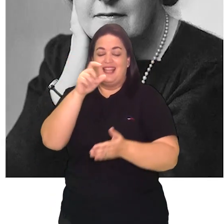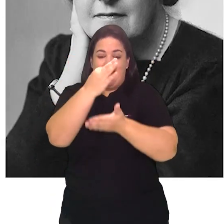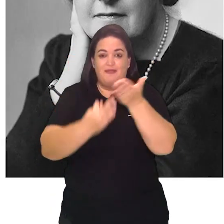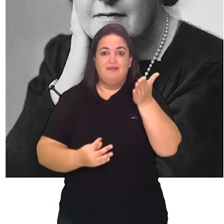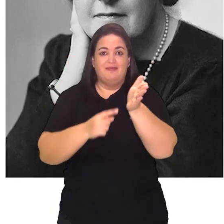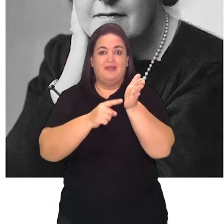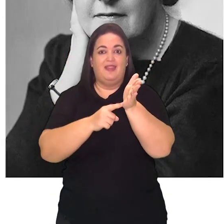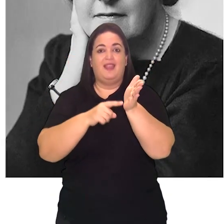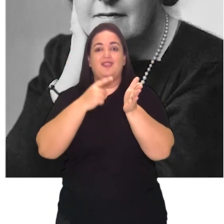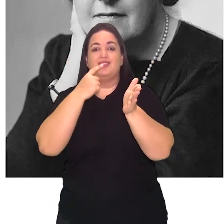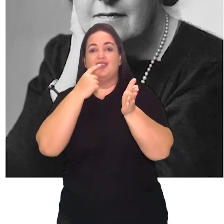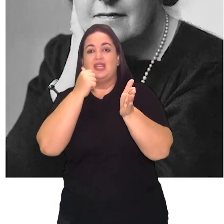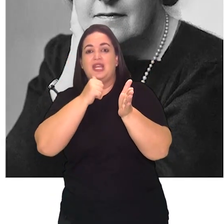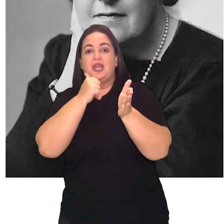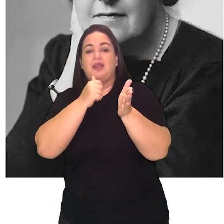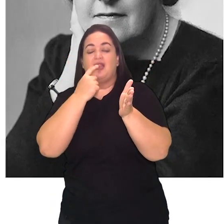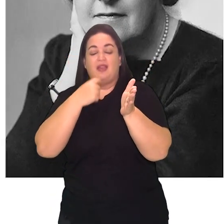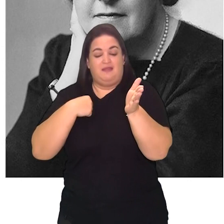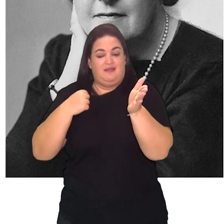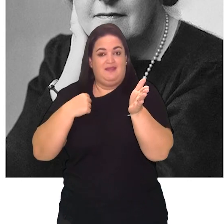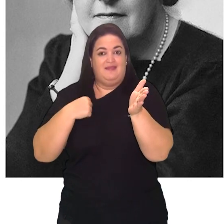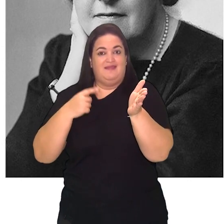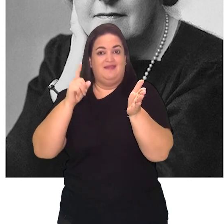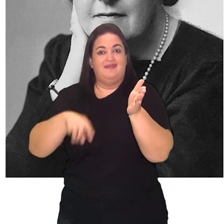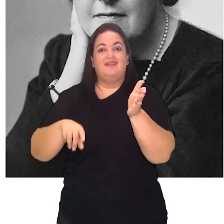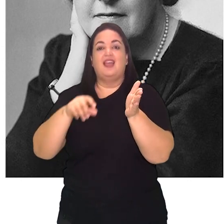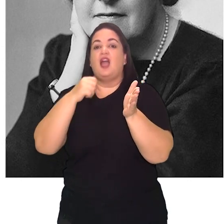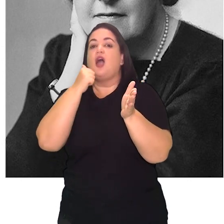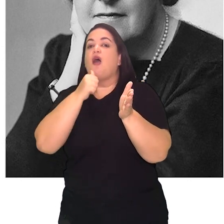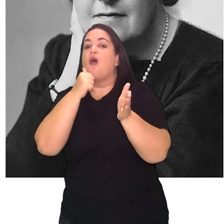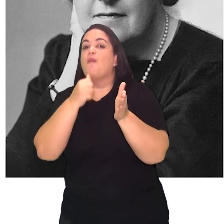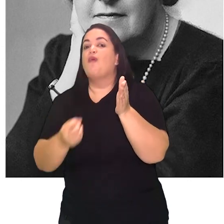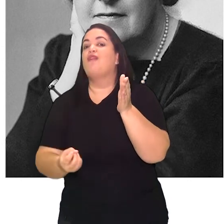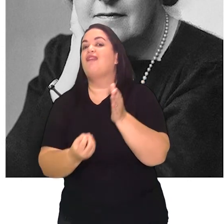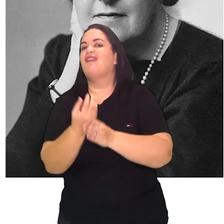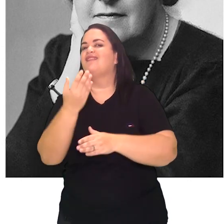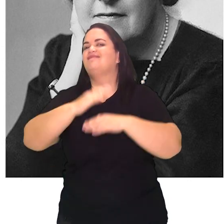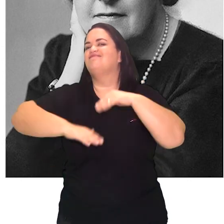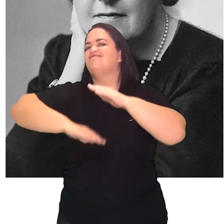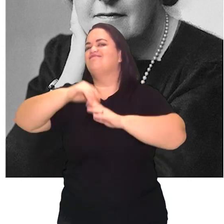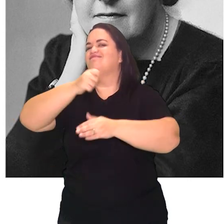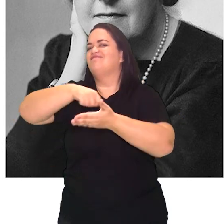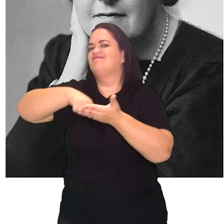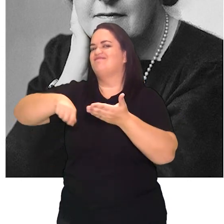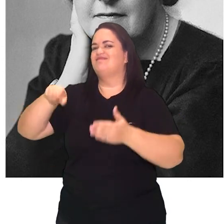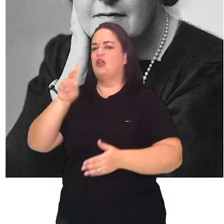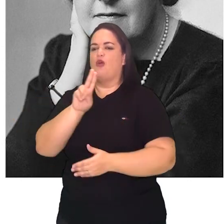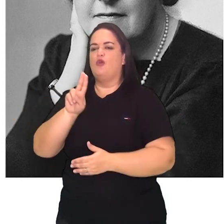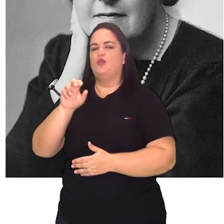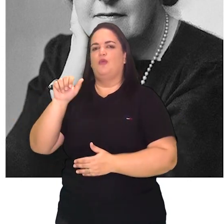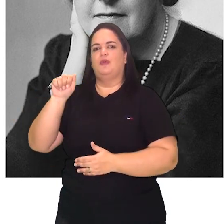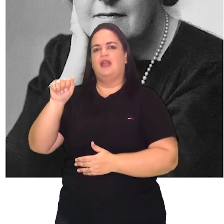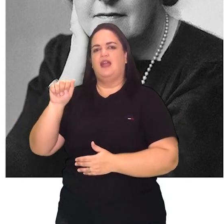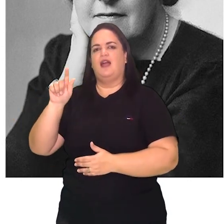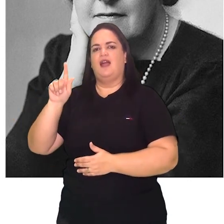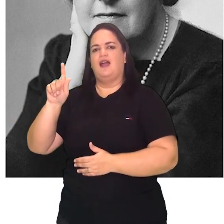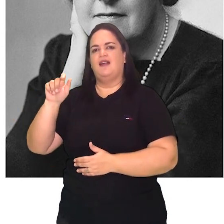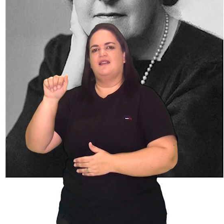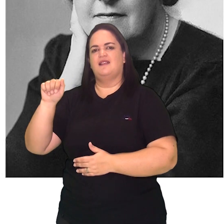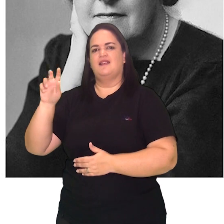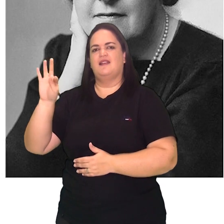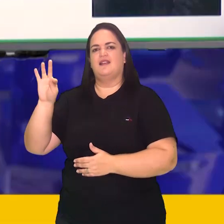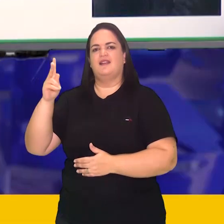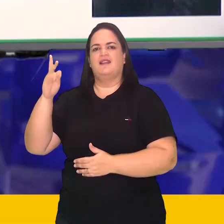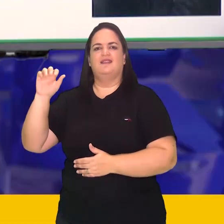por uma autora também britânica chamada Agatha Christie. Sim, pessoal, a Grã-Bretanha nos deu de